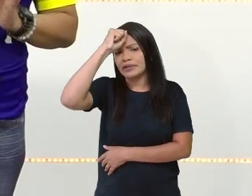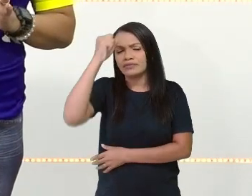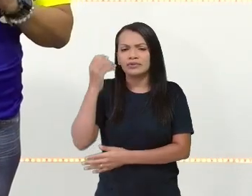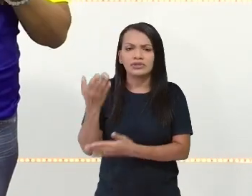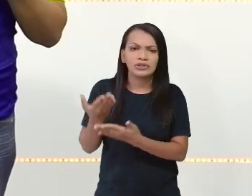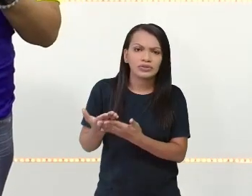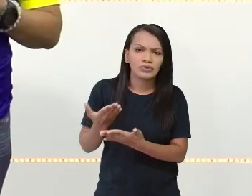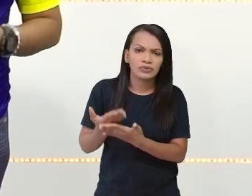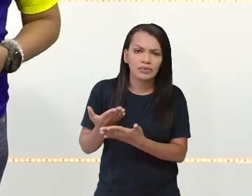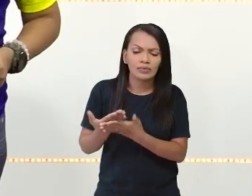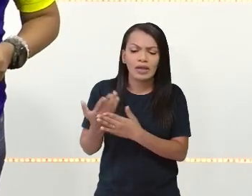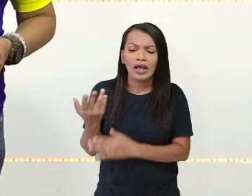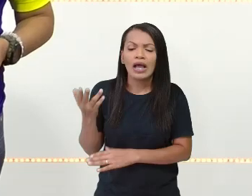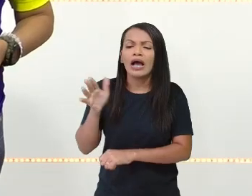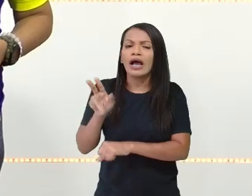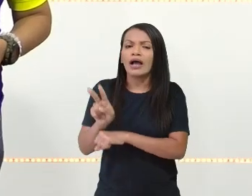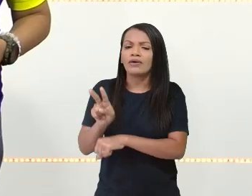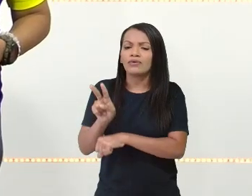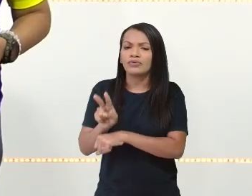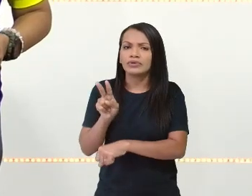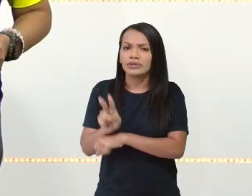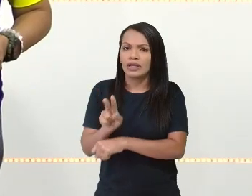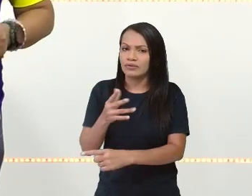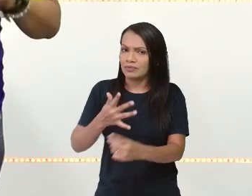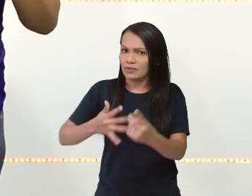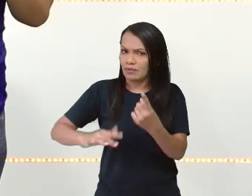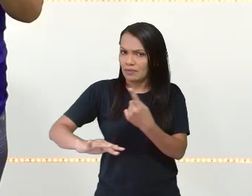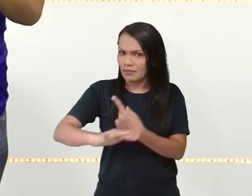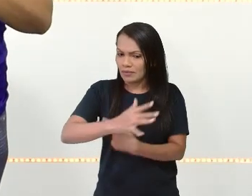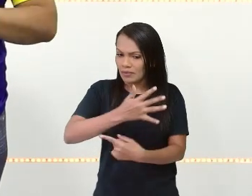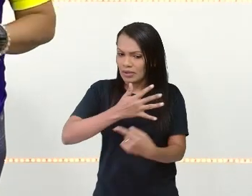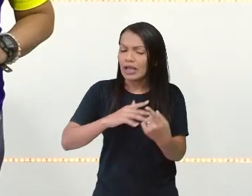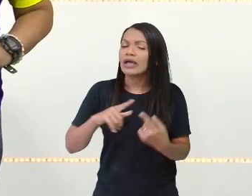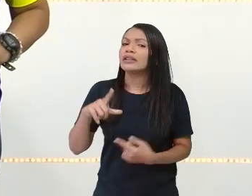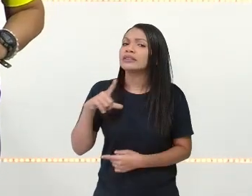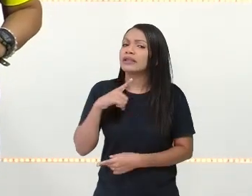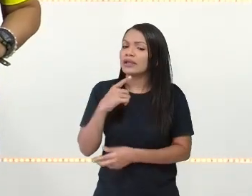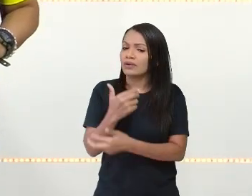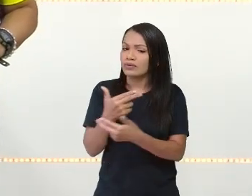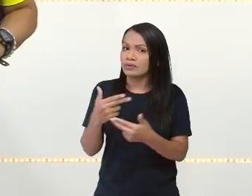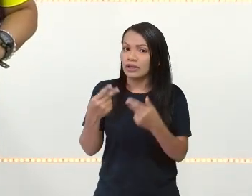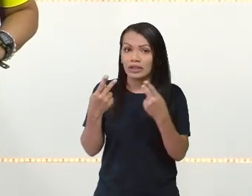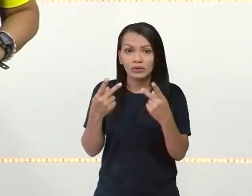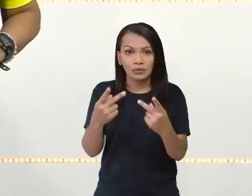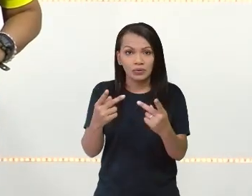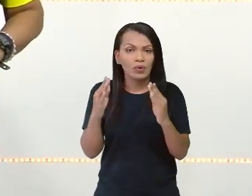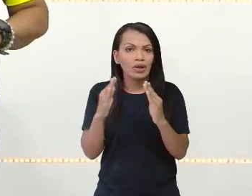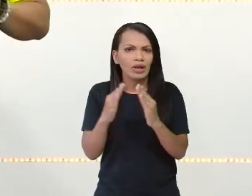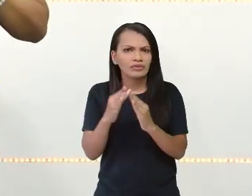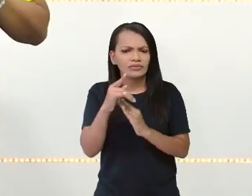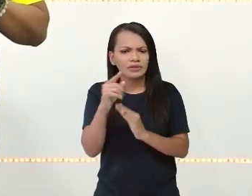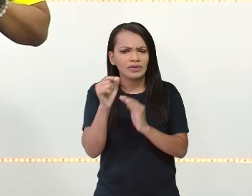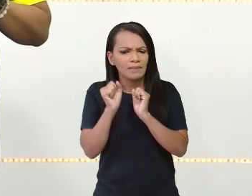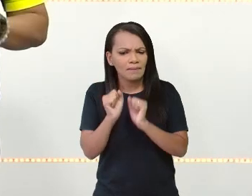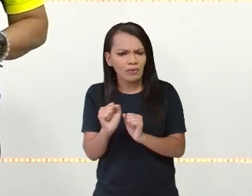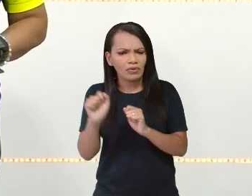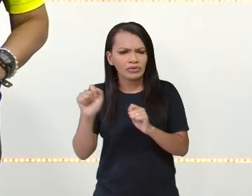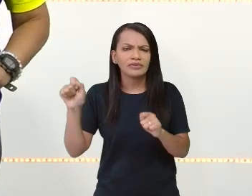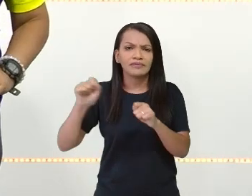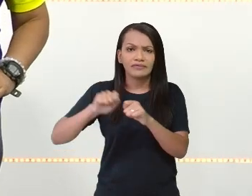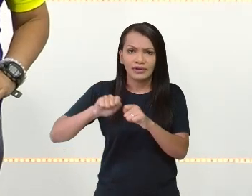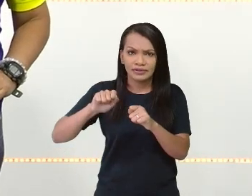estudando a cuidar do meio ambiente. E existem ações na sua casa que você pode fazer e que vai